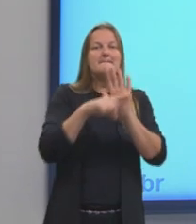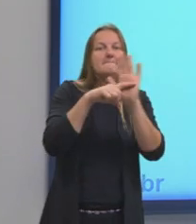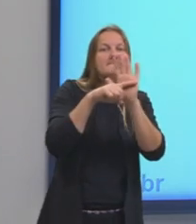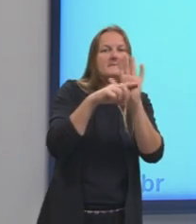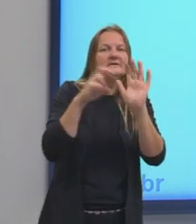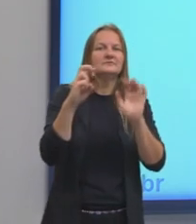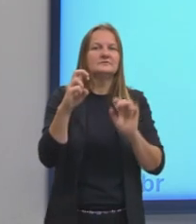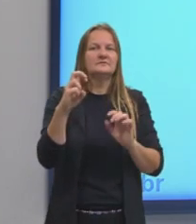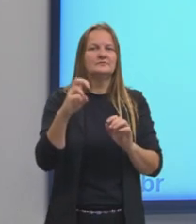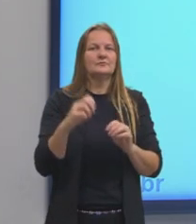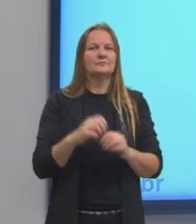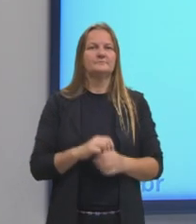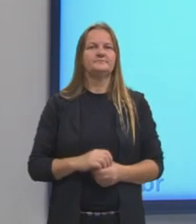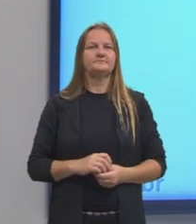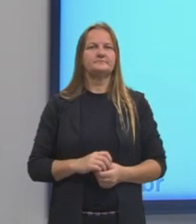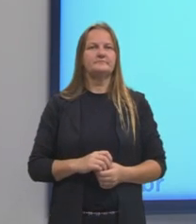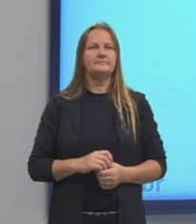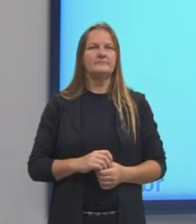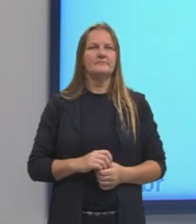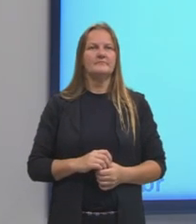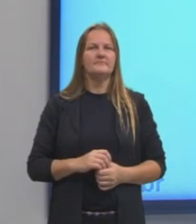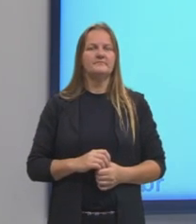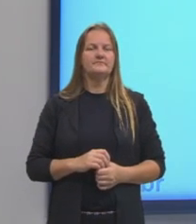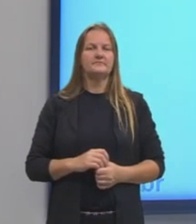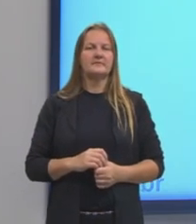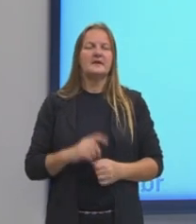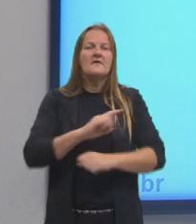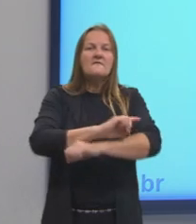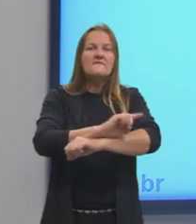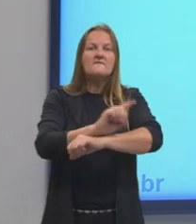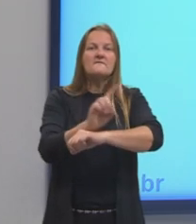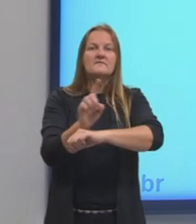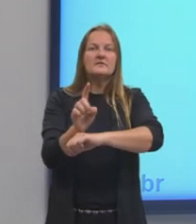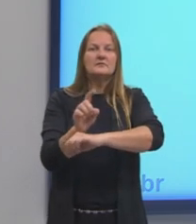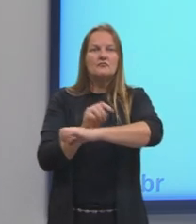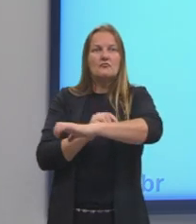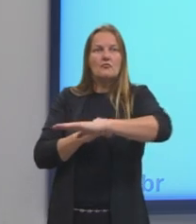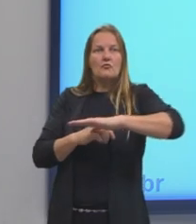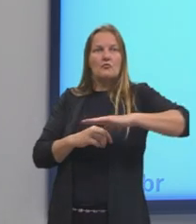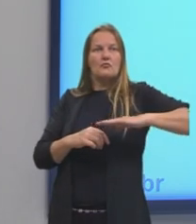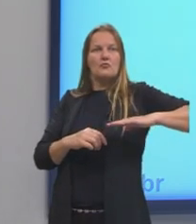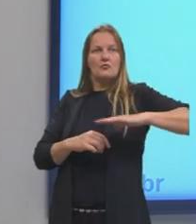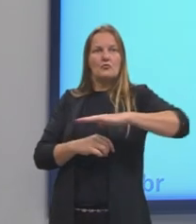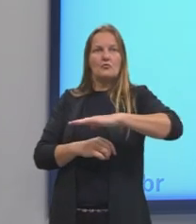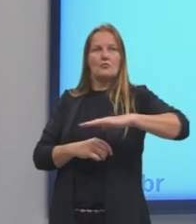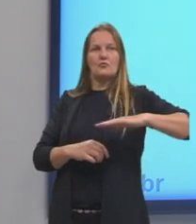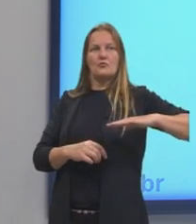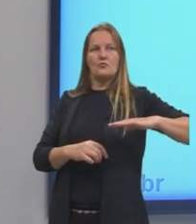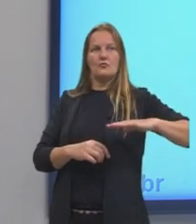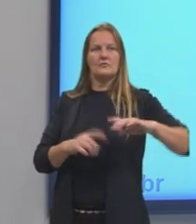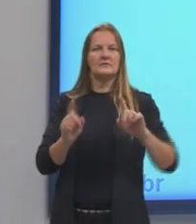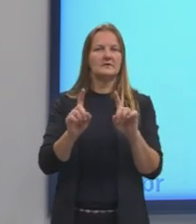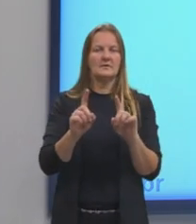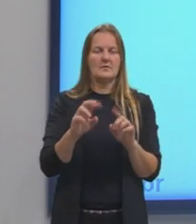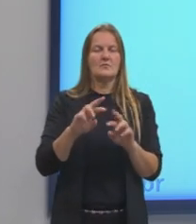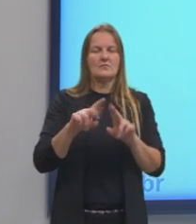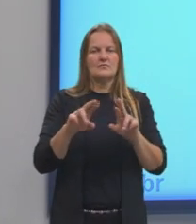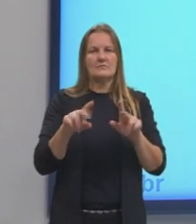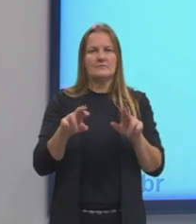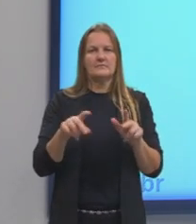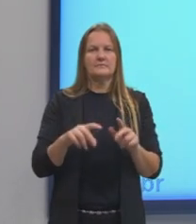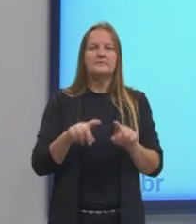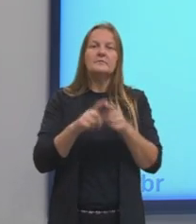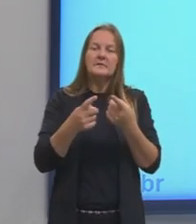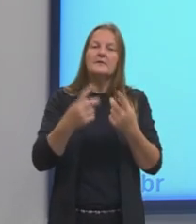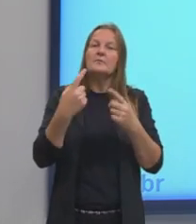dizer que o carro está tendo uma velocidade negativa, muitas vezes pode soar estranho, né? Mas não,